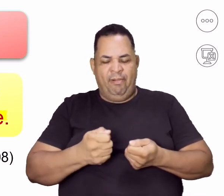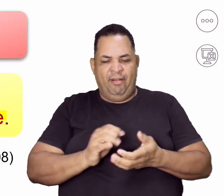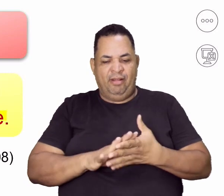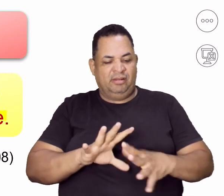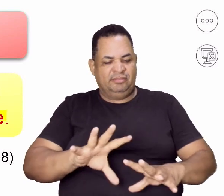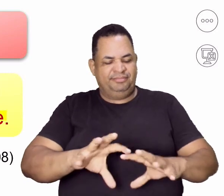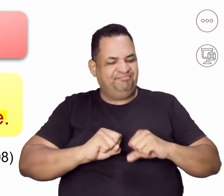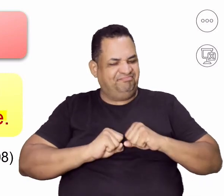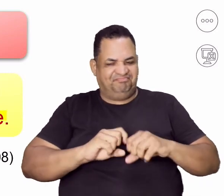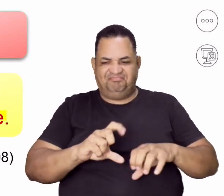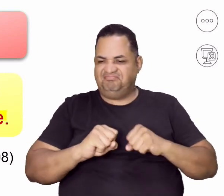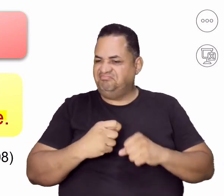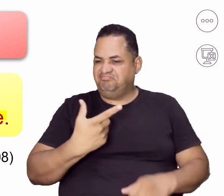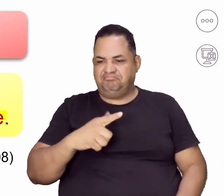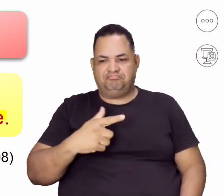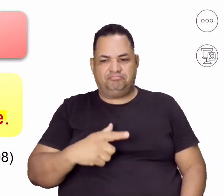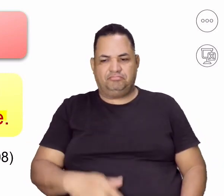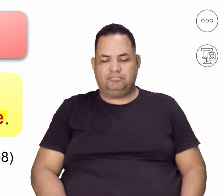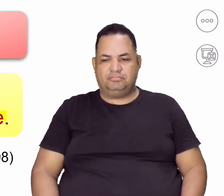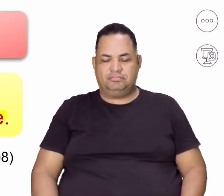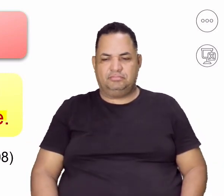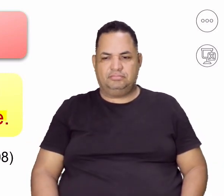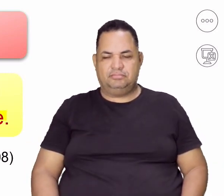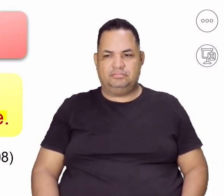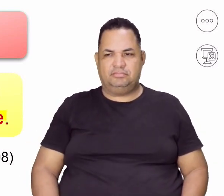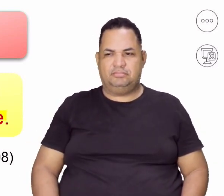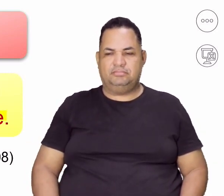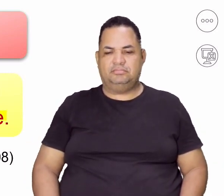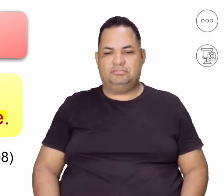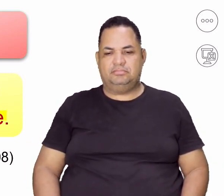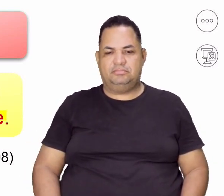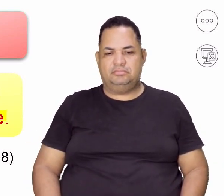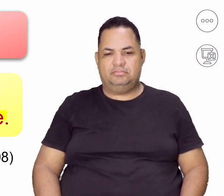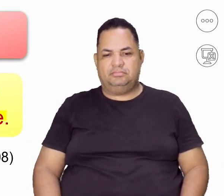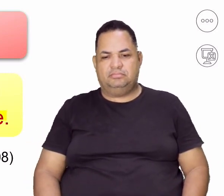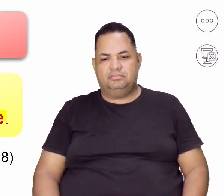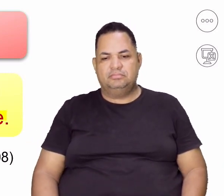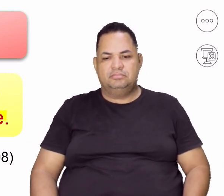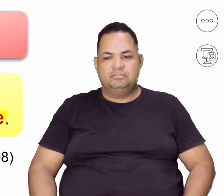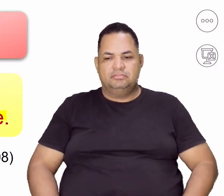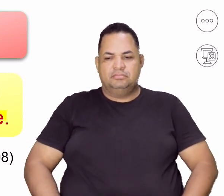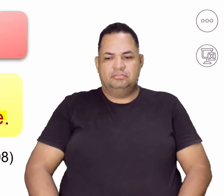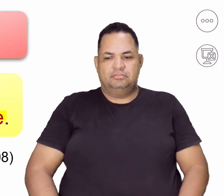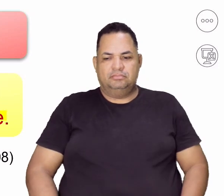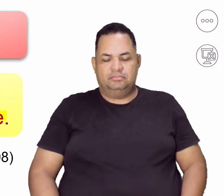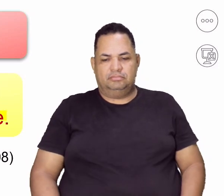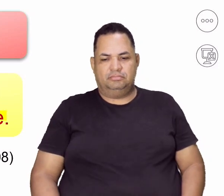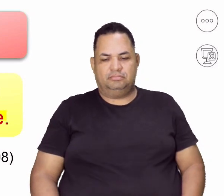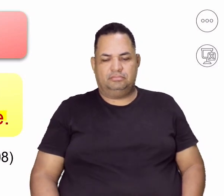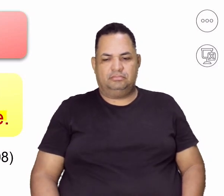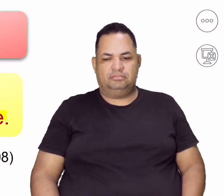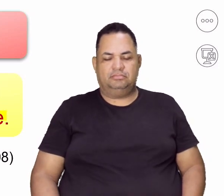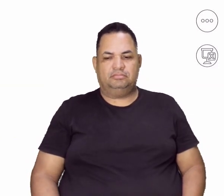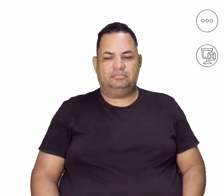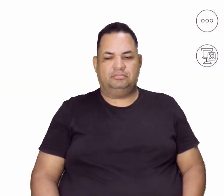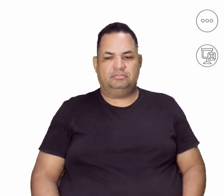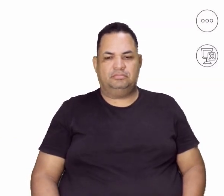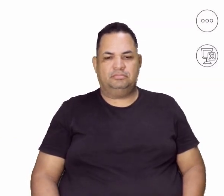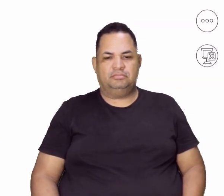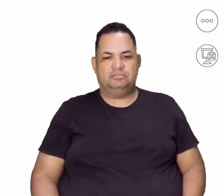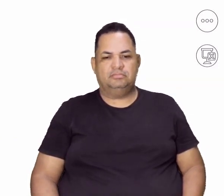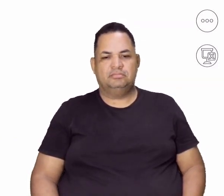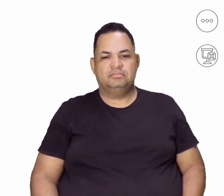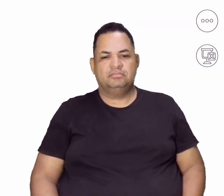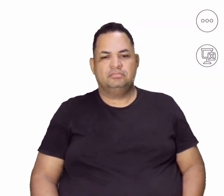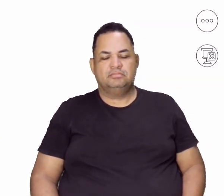absorvido, ok? Vamos conhecer, olha só essa imagem, olha só essa imagem que eu vou colocar pra você agora aqui, olha.